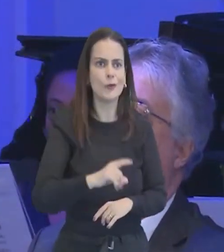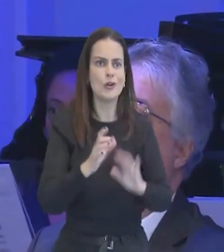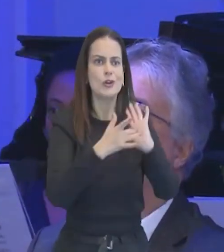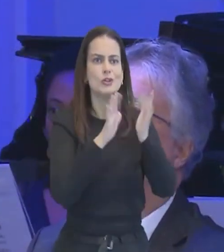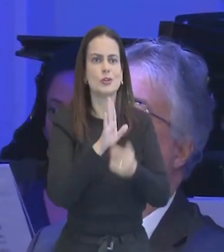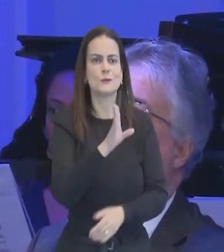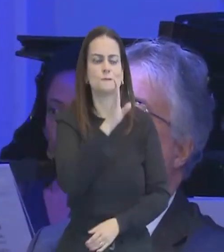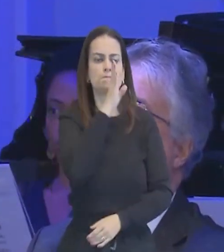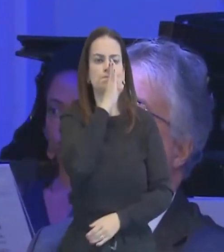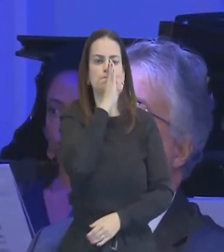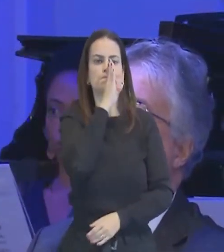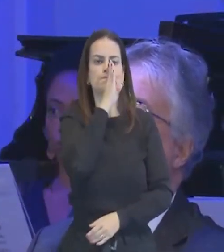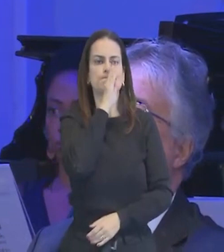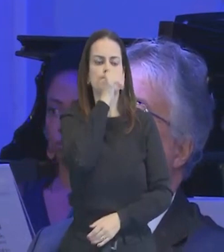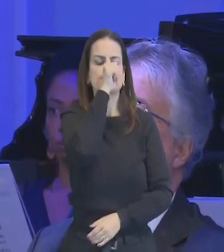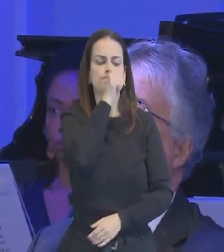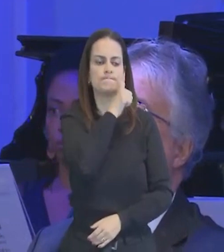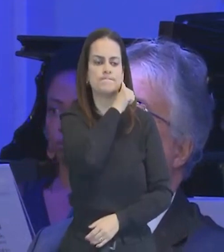sua boca,